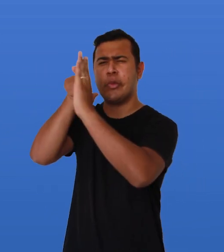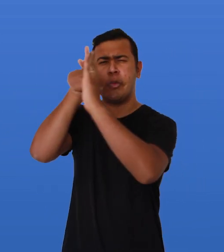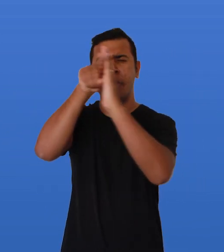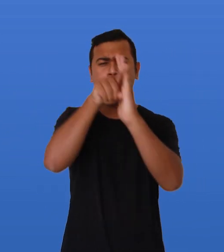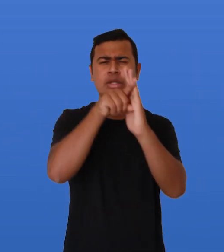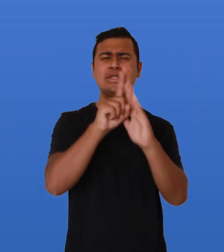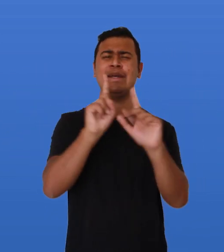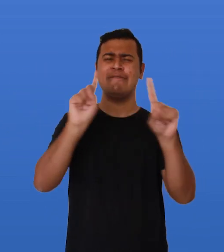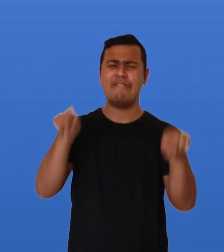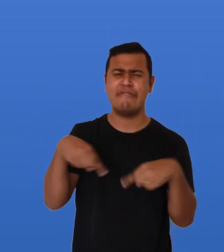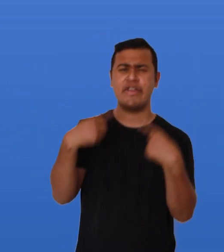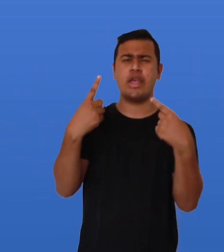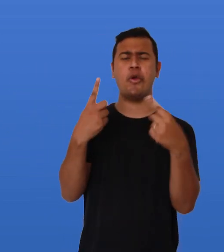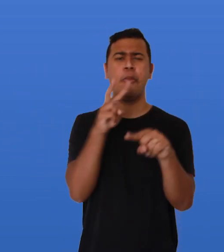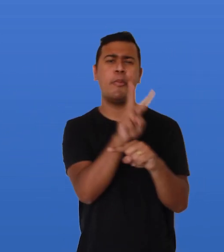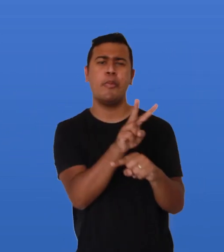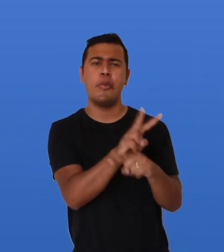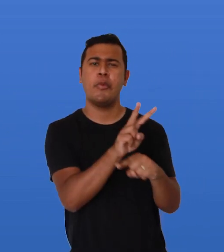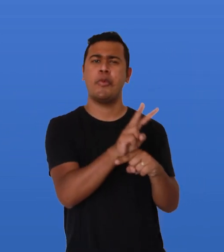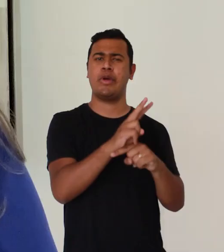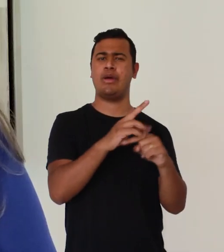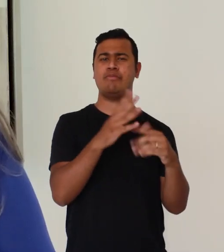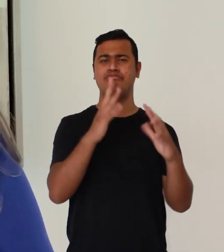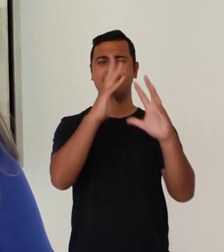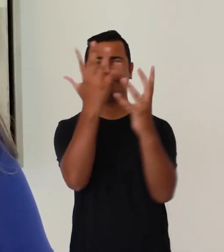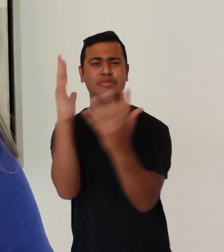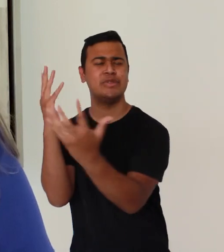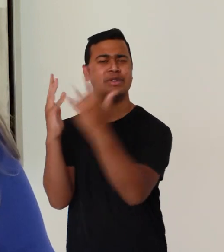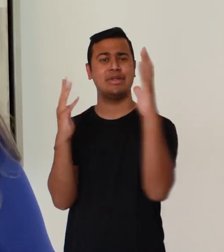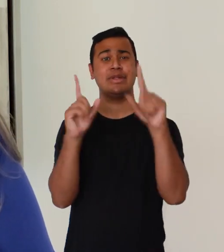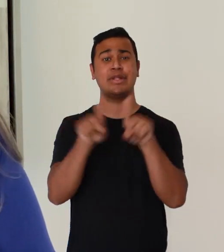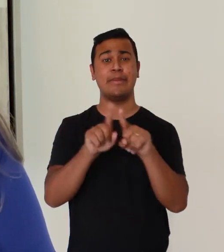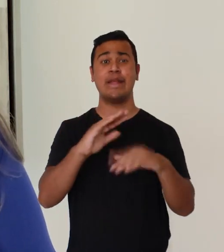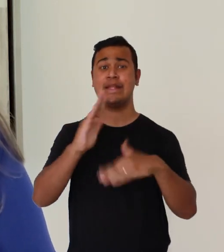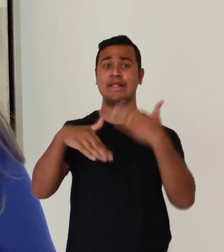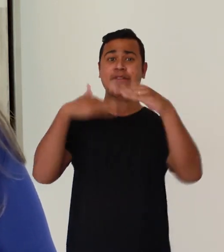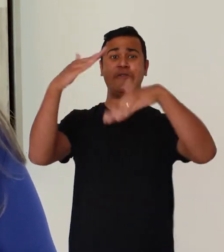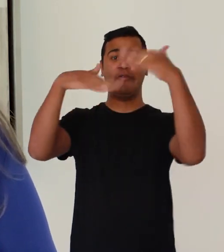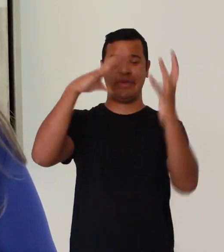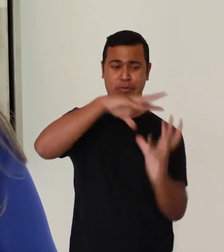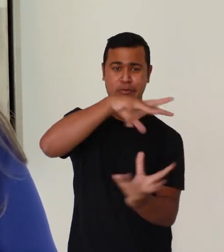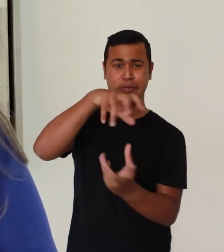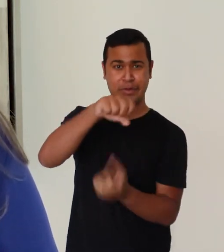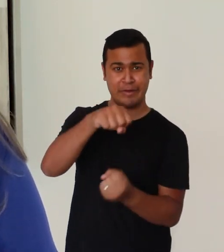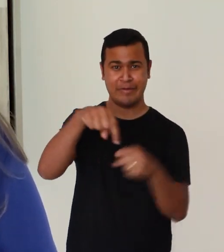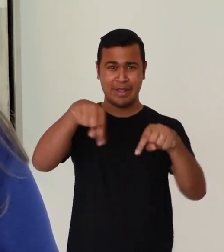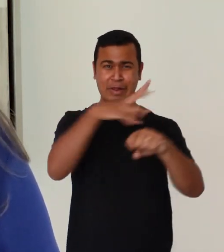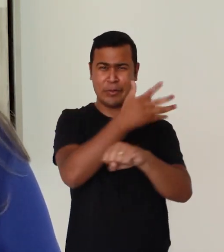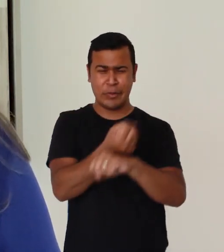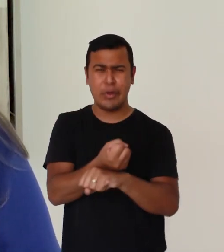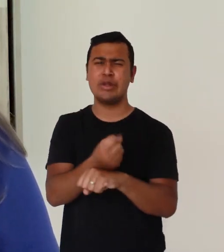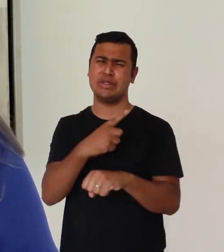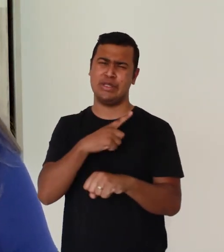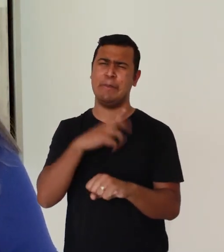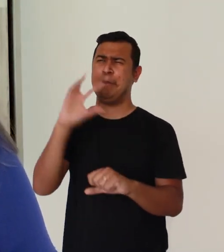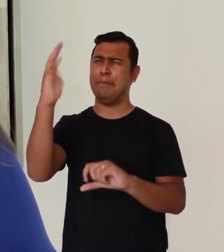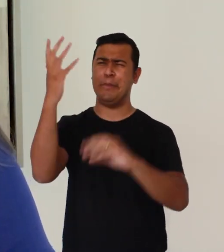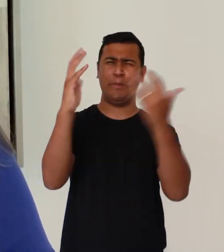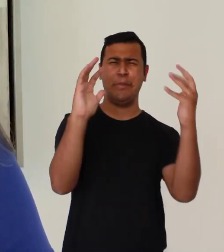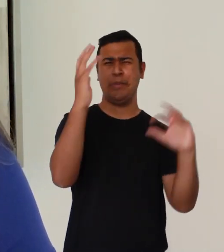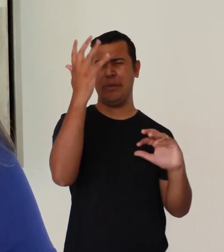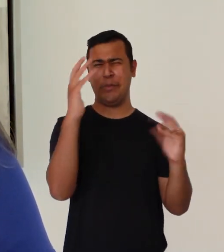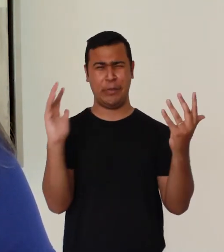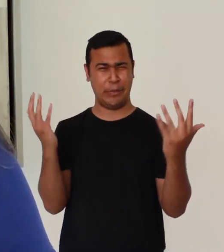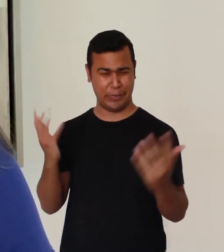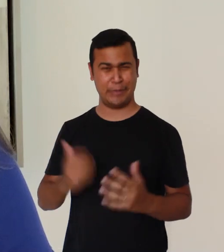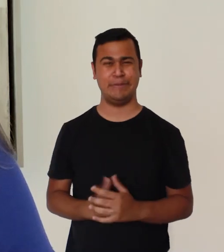e os desafios da proteção ambiental e de desenvolvimento sustentável no semiárido frente às mudanças climáticas.